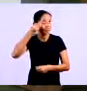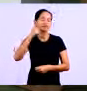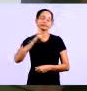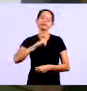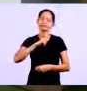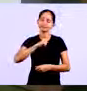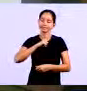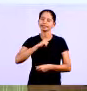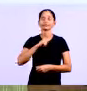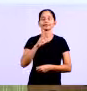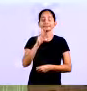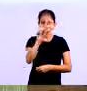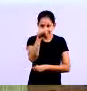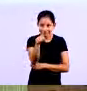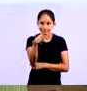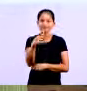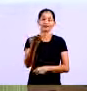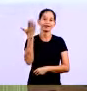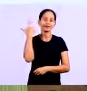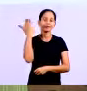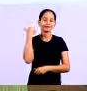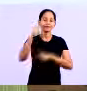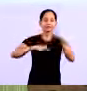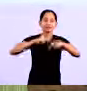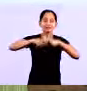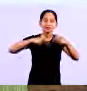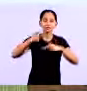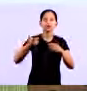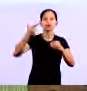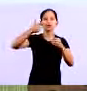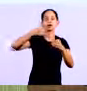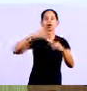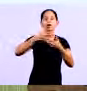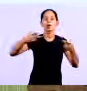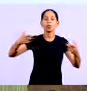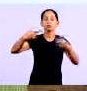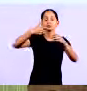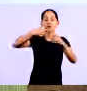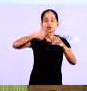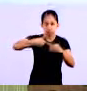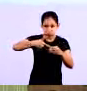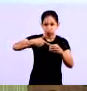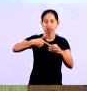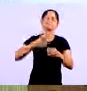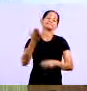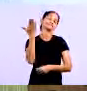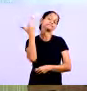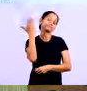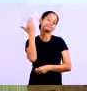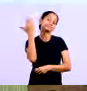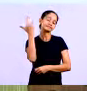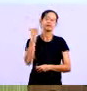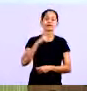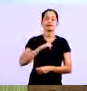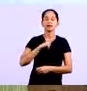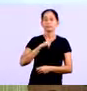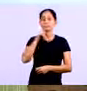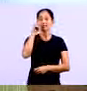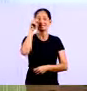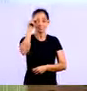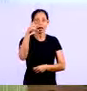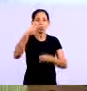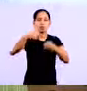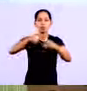tive uma experiência muito interessante. Eu trabalhei para uma grande rede de postos de combustível e tendo a oportunidade de ter como fornecedor a Petrobras,